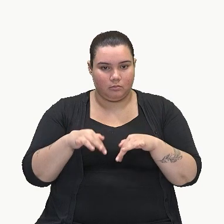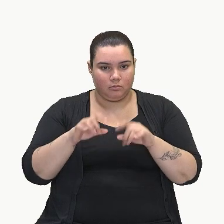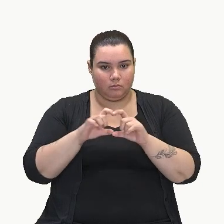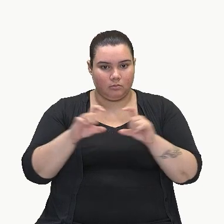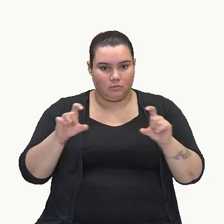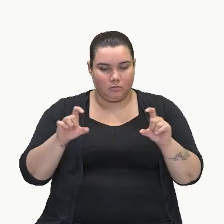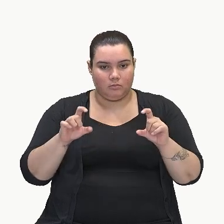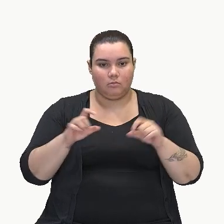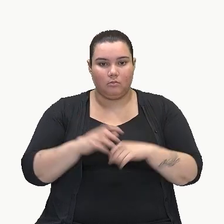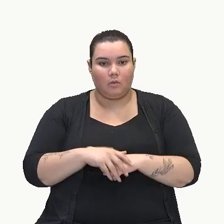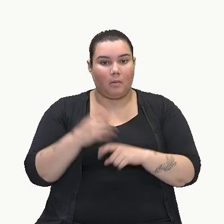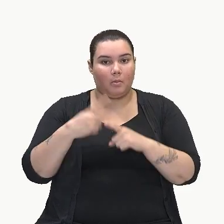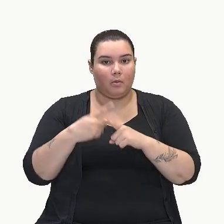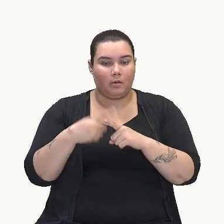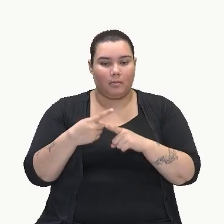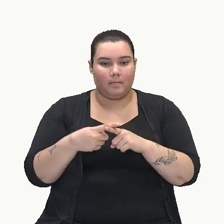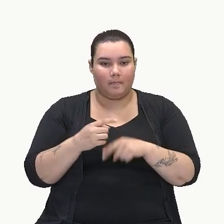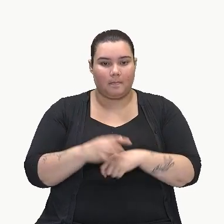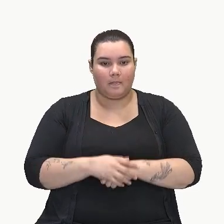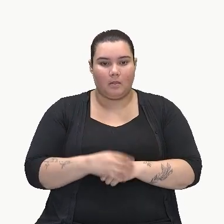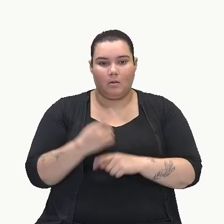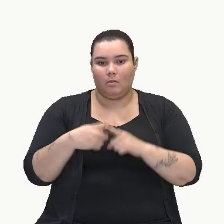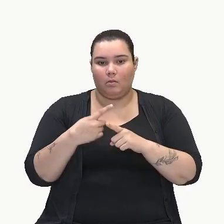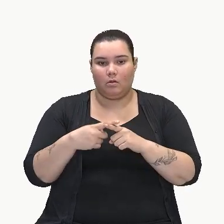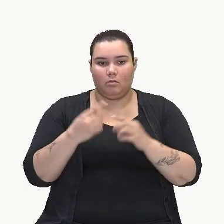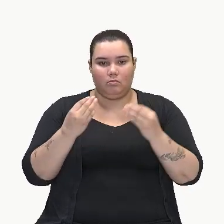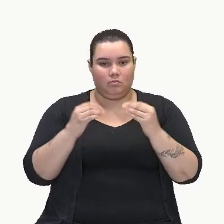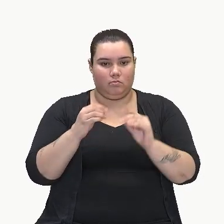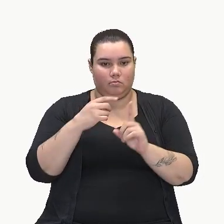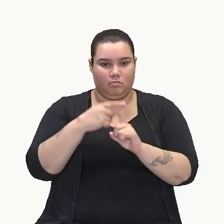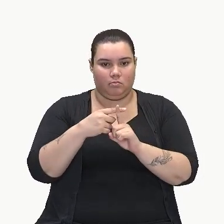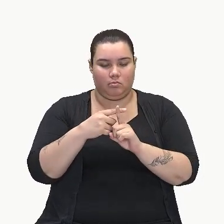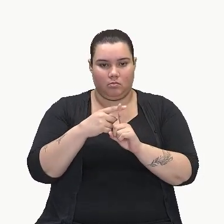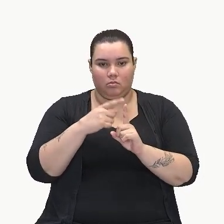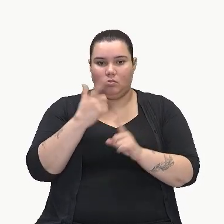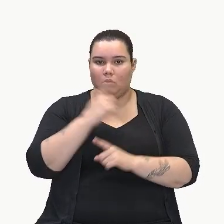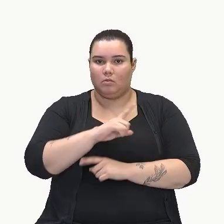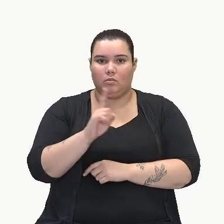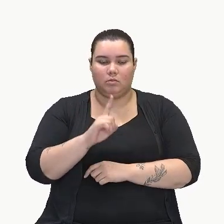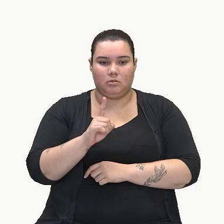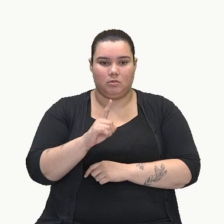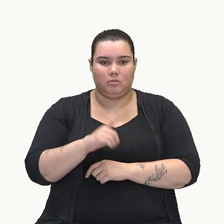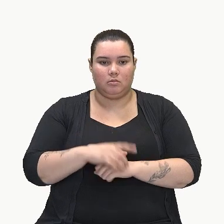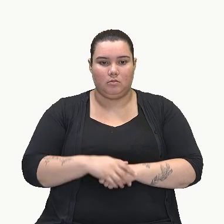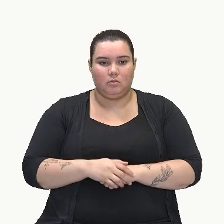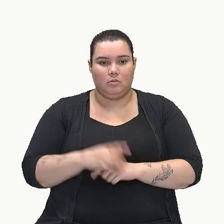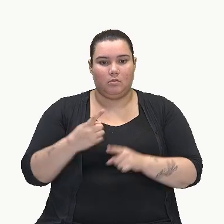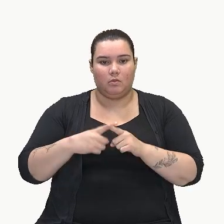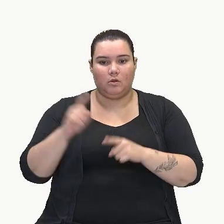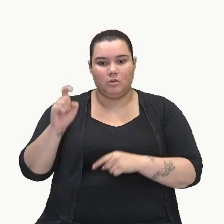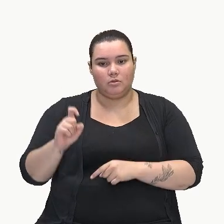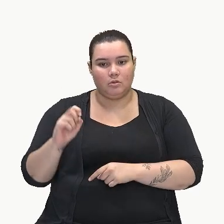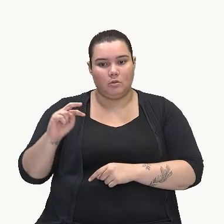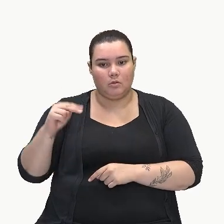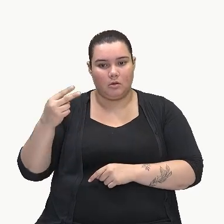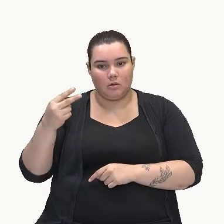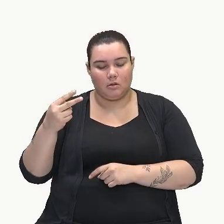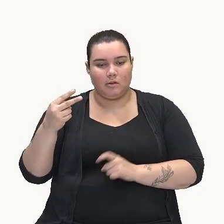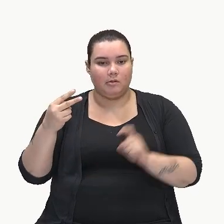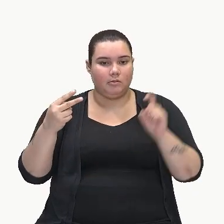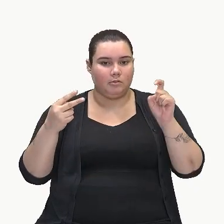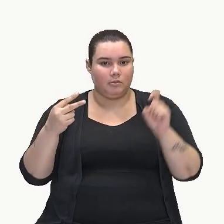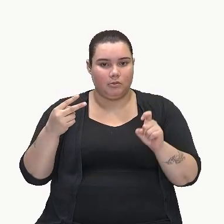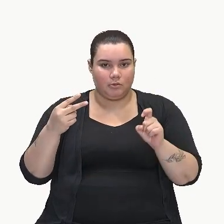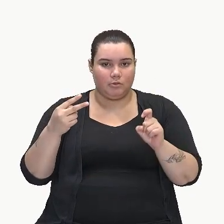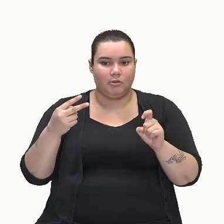acabo exatamente aqui. Por quê? Porque aqui eu não posso efetuar a minha soma, tá? Este é x ao quadrado e este aqui é